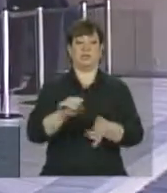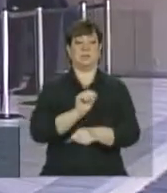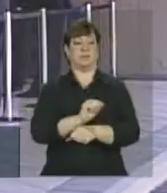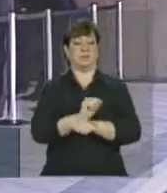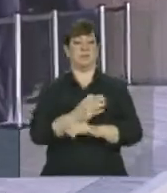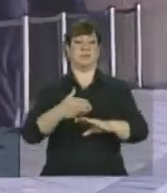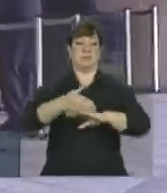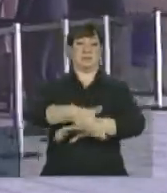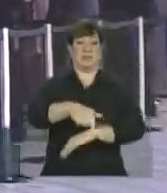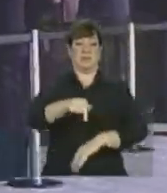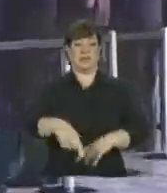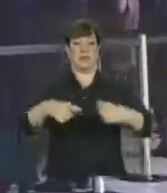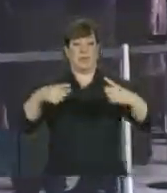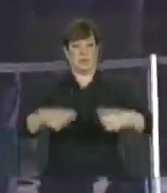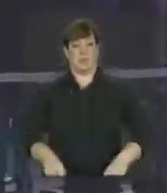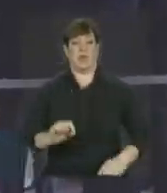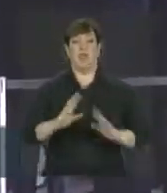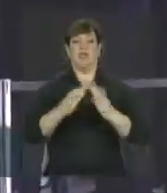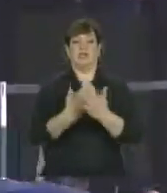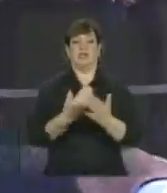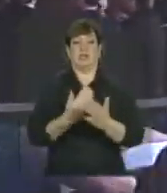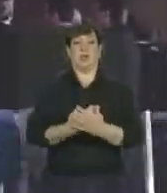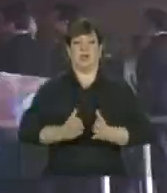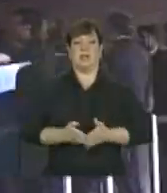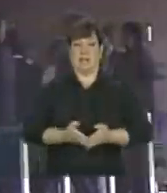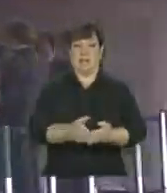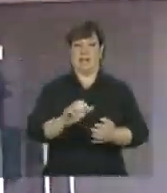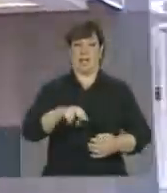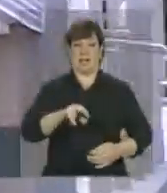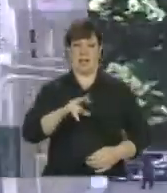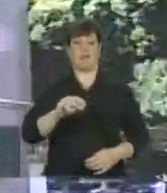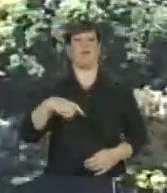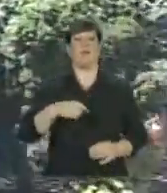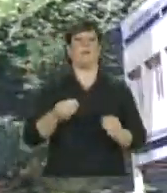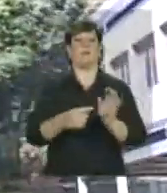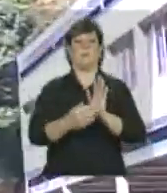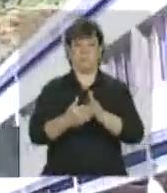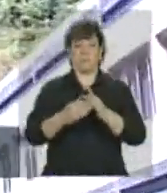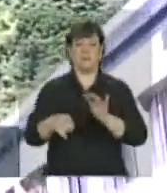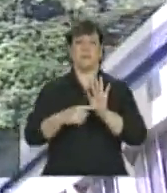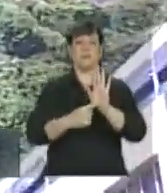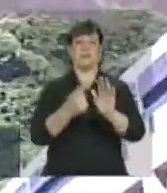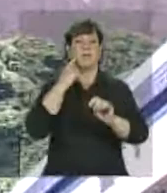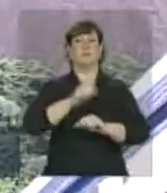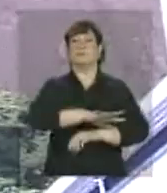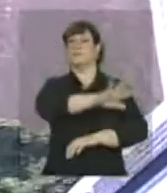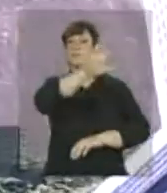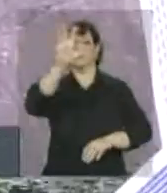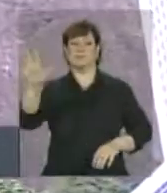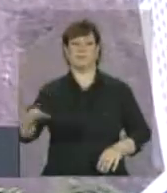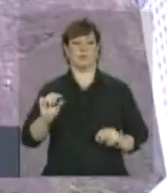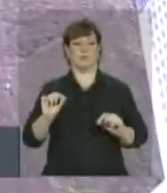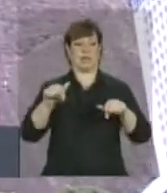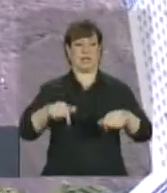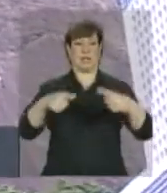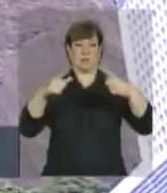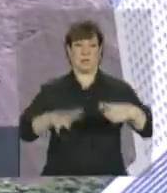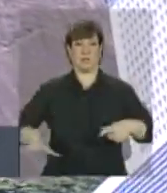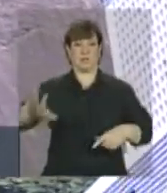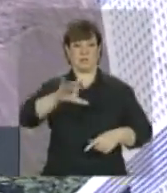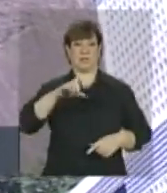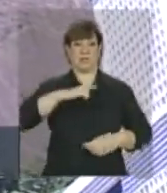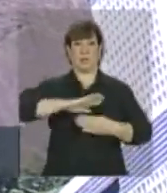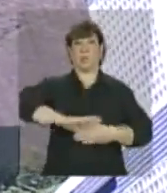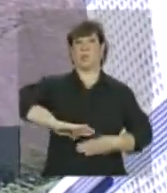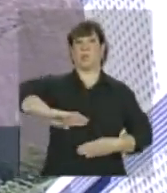no auditório da Escola Naval. Eu vou pedir para o cinegrafista Robinho levantar a câmera e mostrar aqui a parte de fora da escola. Aqui ao fundo a gente vê